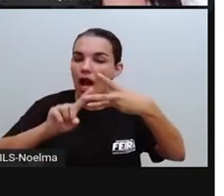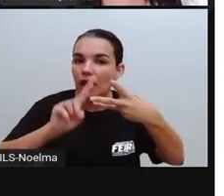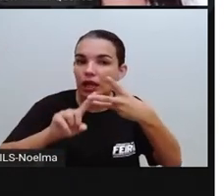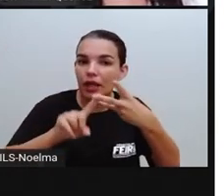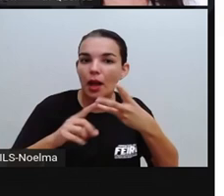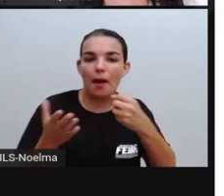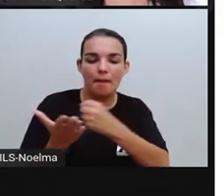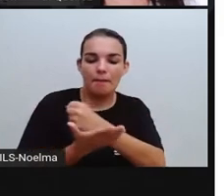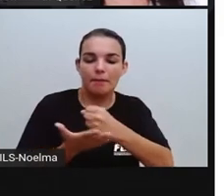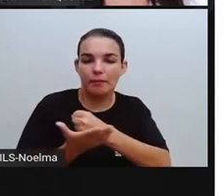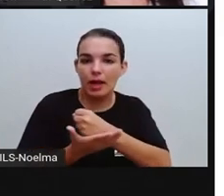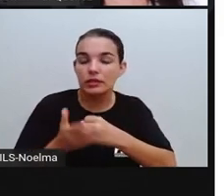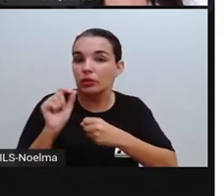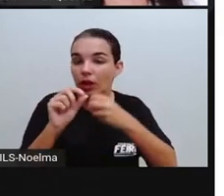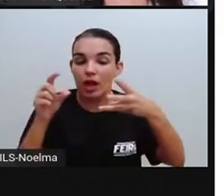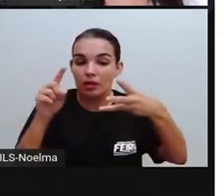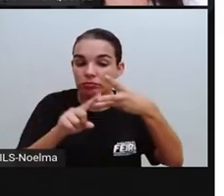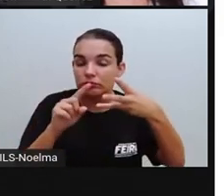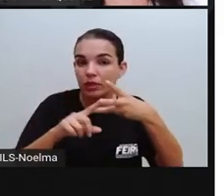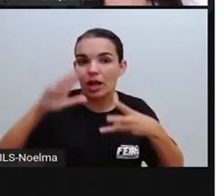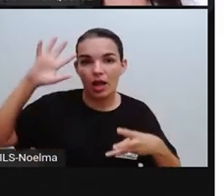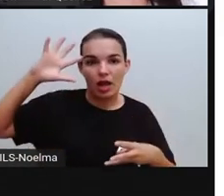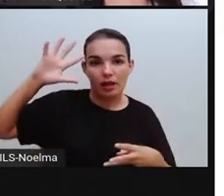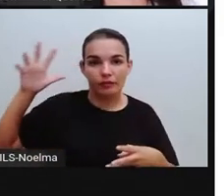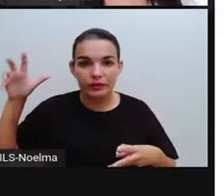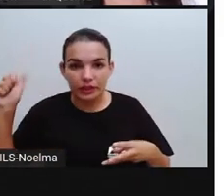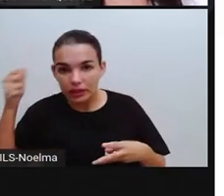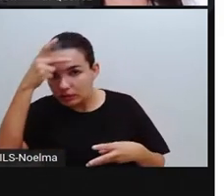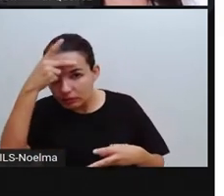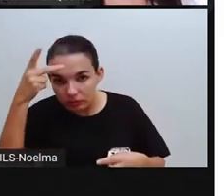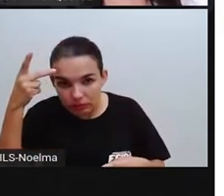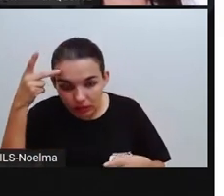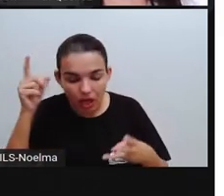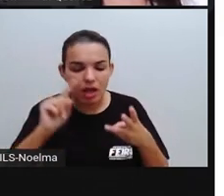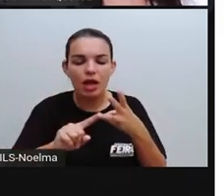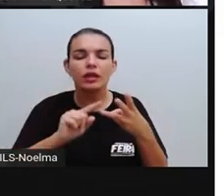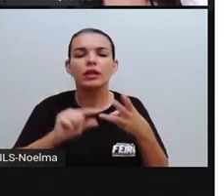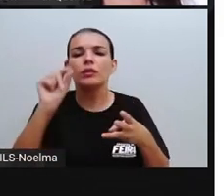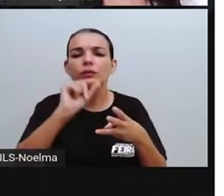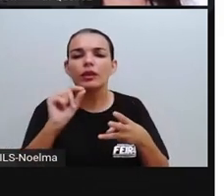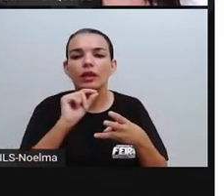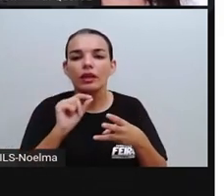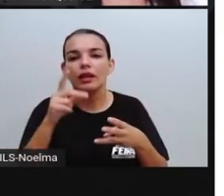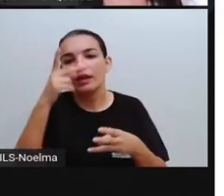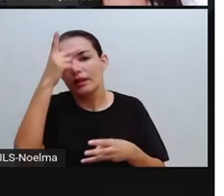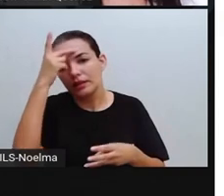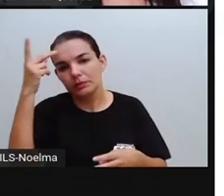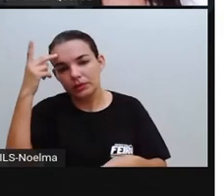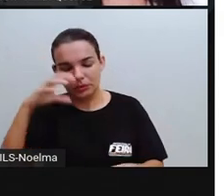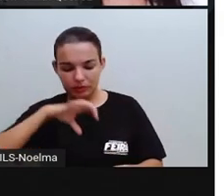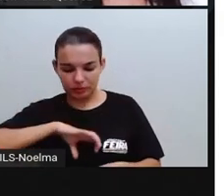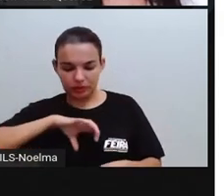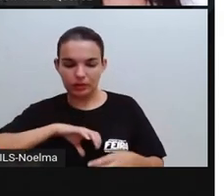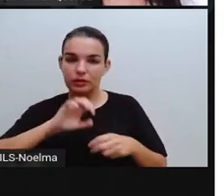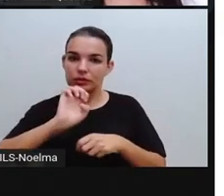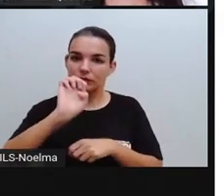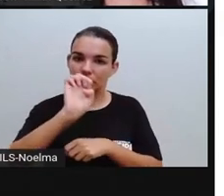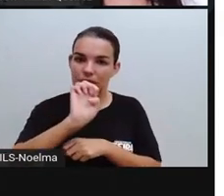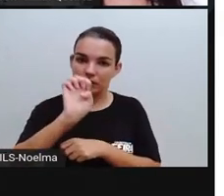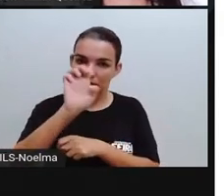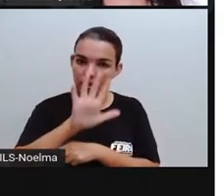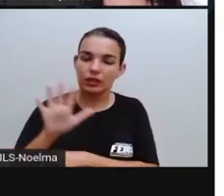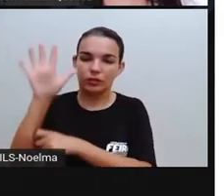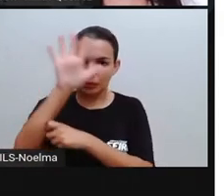cultura é através das populações indígenas, os povos africanos e os europeus. O choque